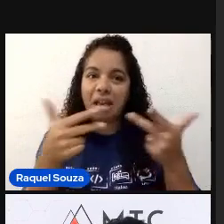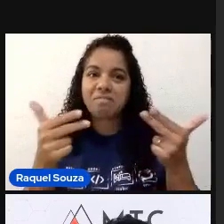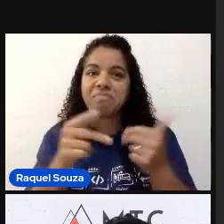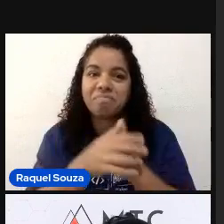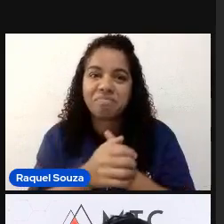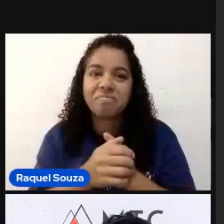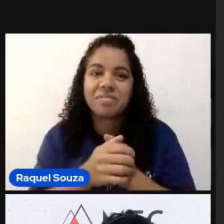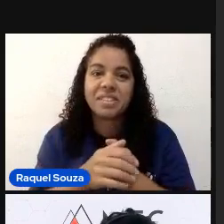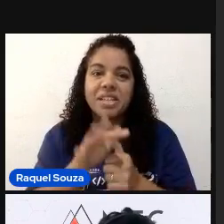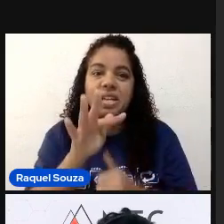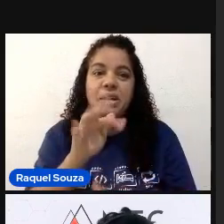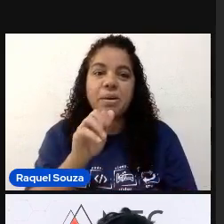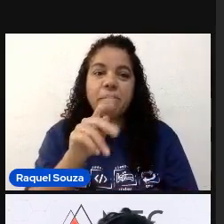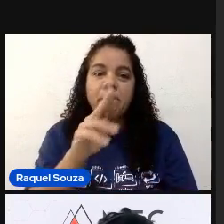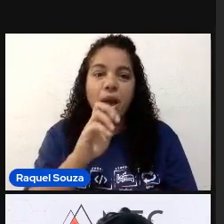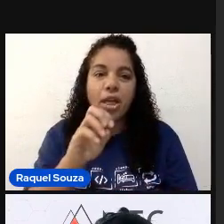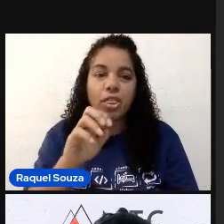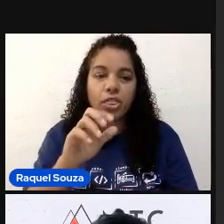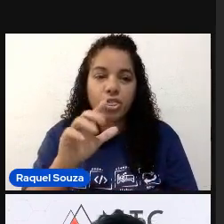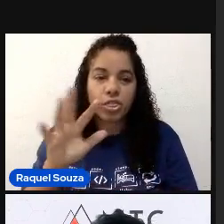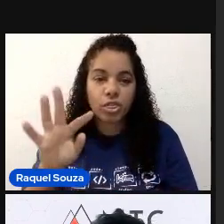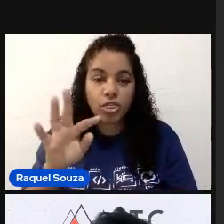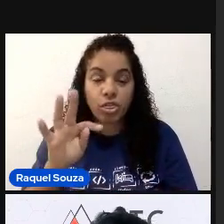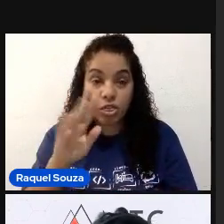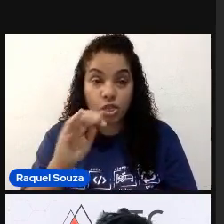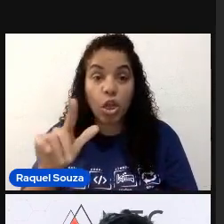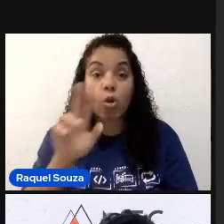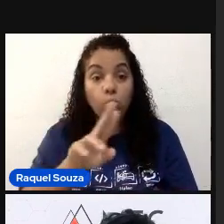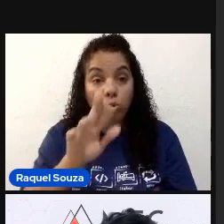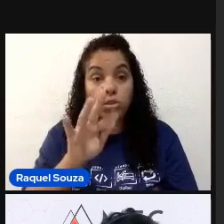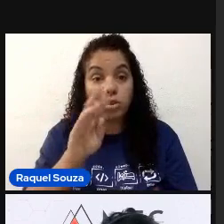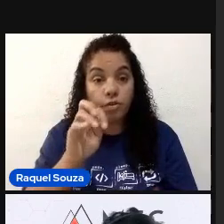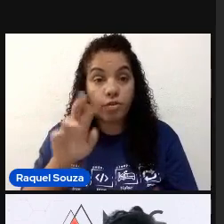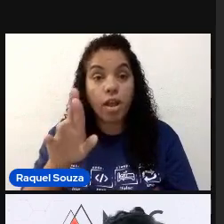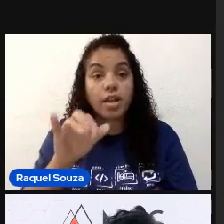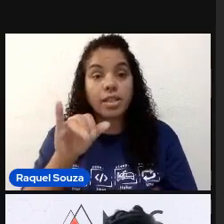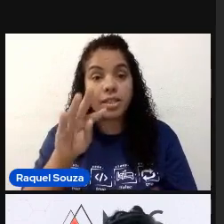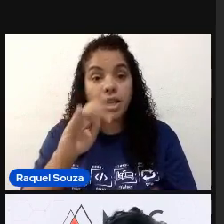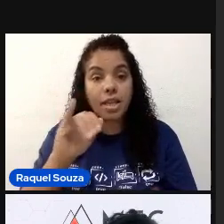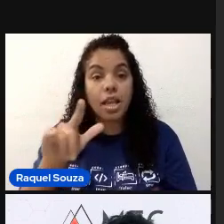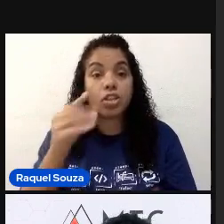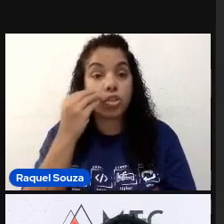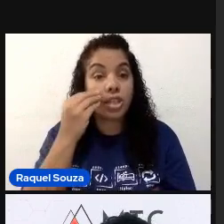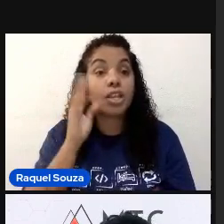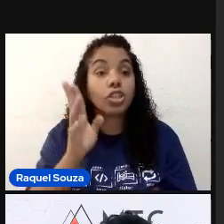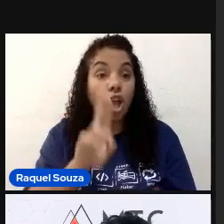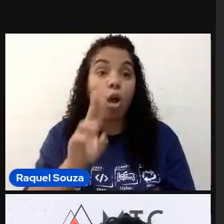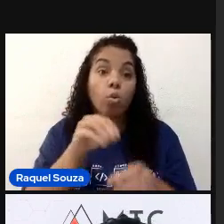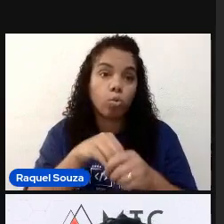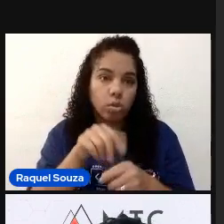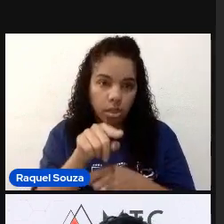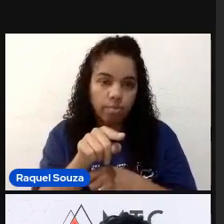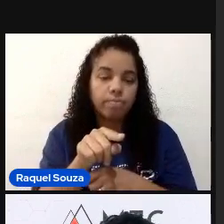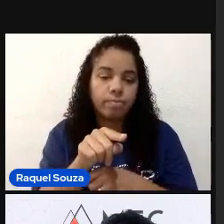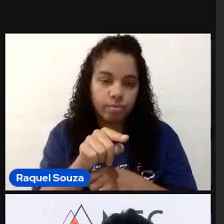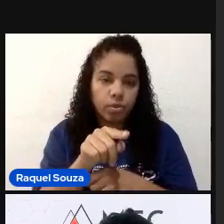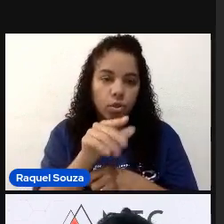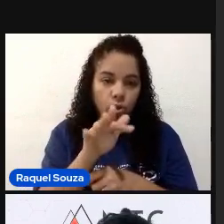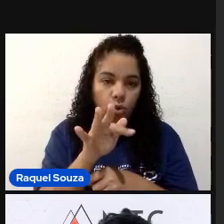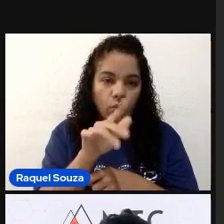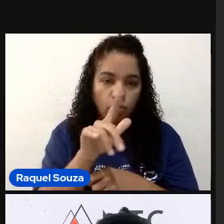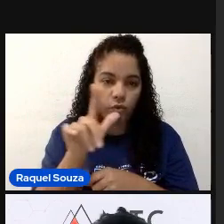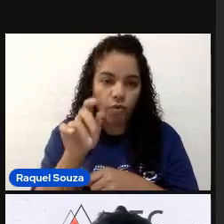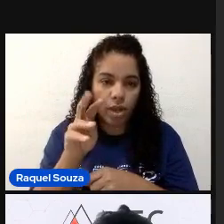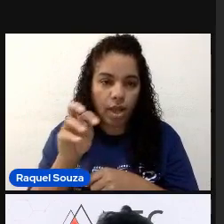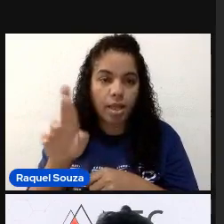O Patrol, ele usa esse Flutter Integration Test. Então, ele usa nativamente já o Flutter. Por baixo. Então, ele